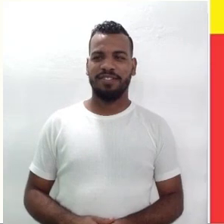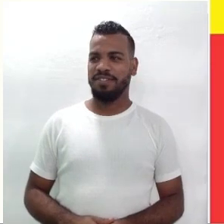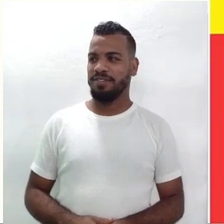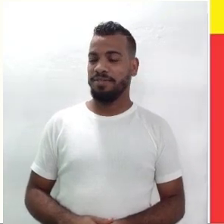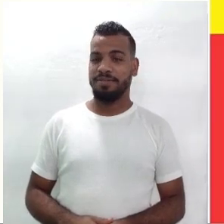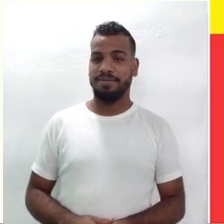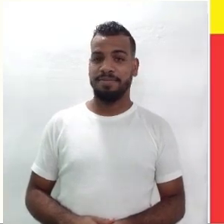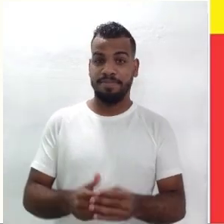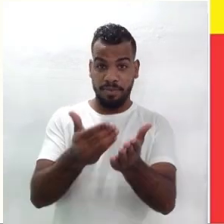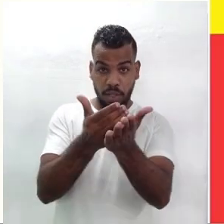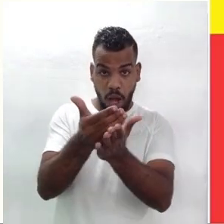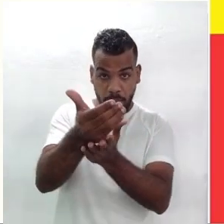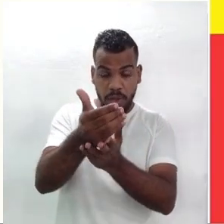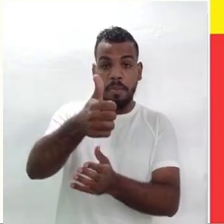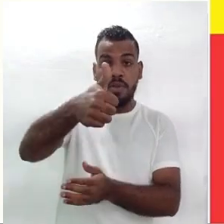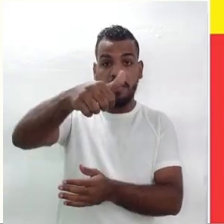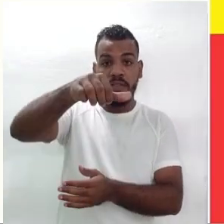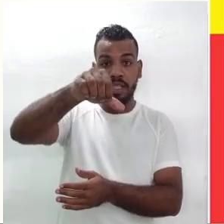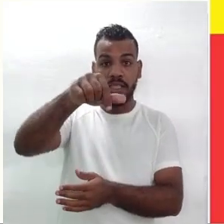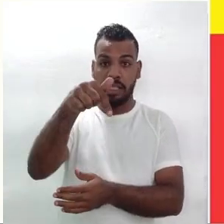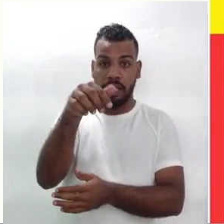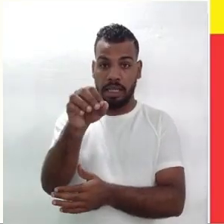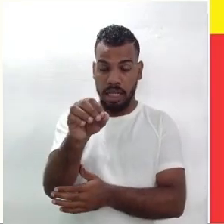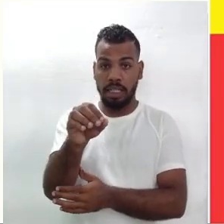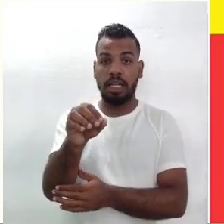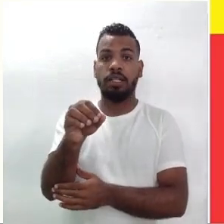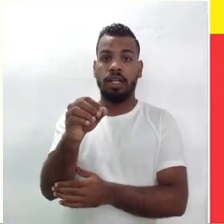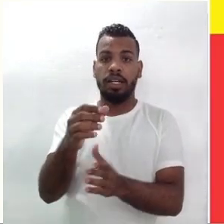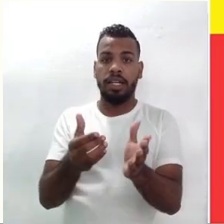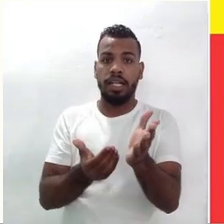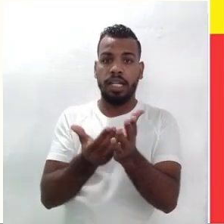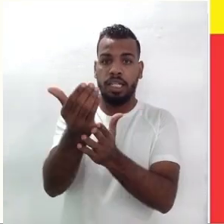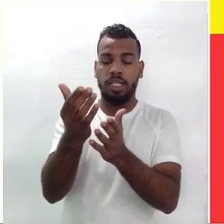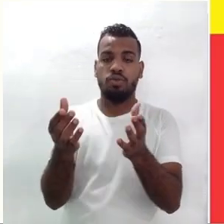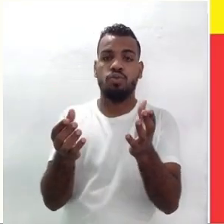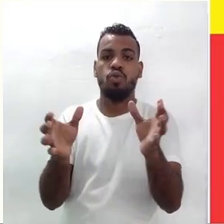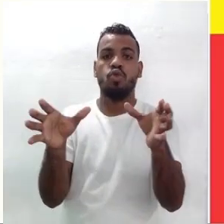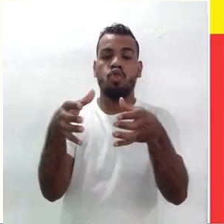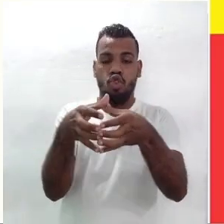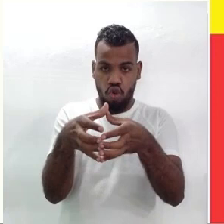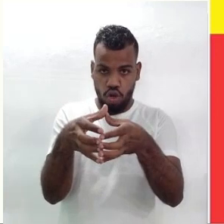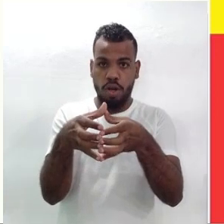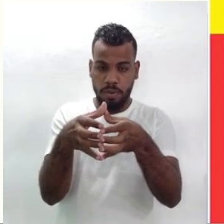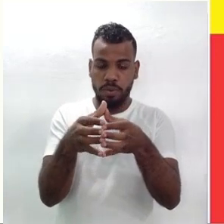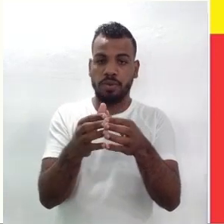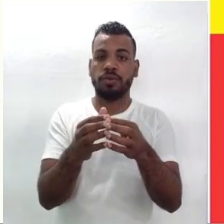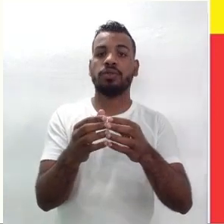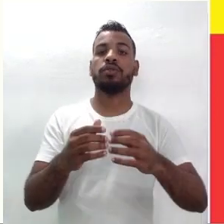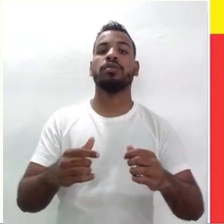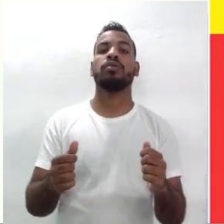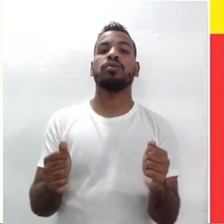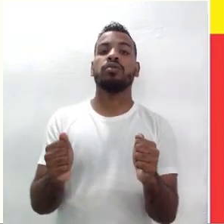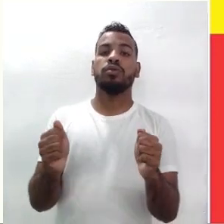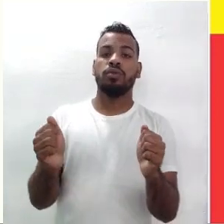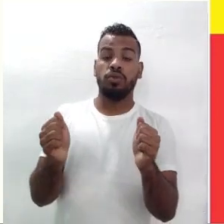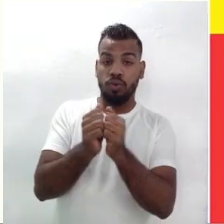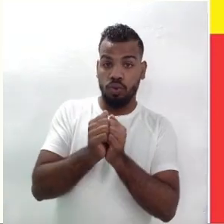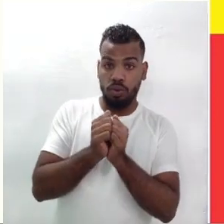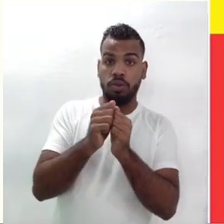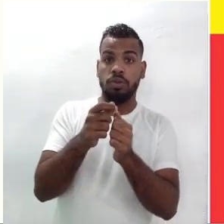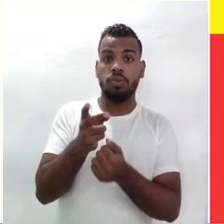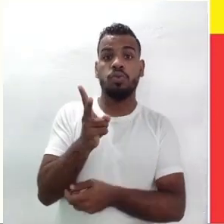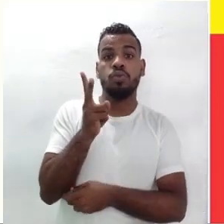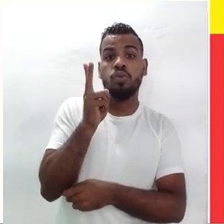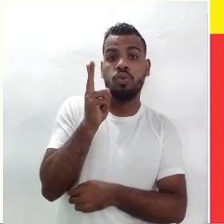a partir de 1970, ele cria o quinteto armorial junto com o Antônio Madureira para dar